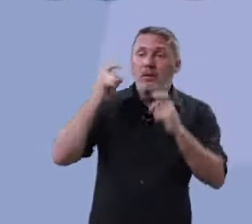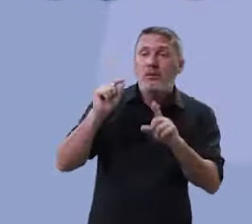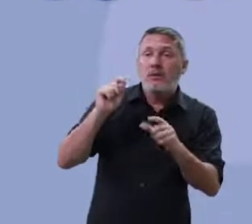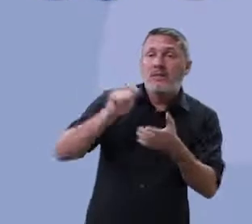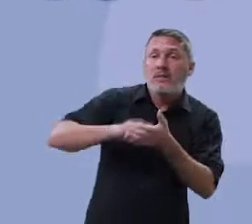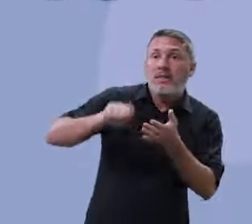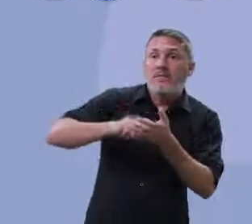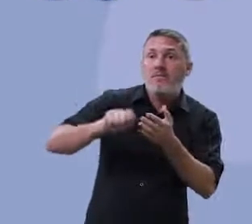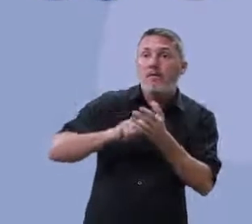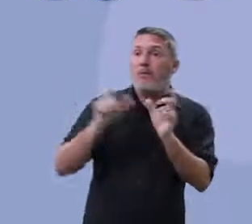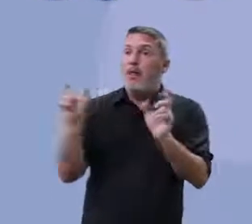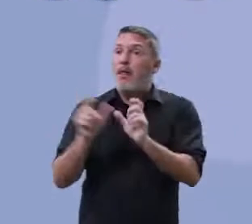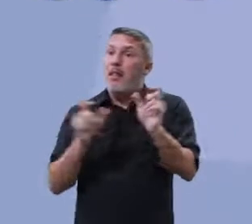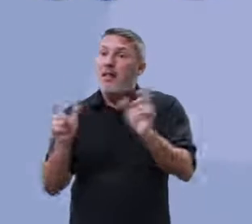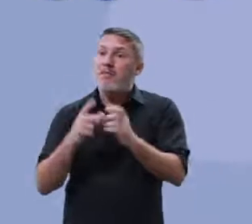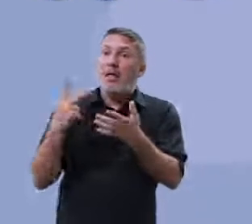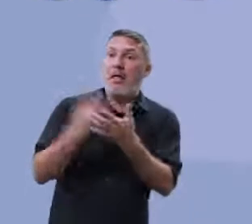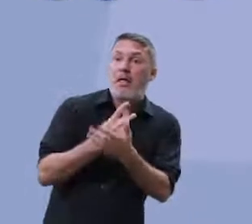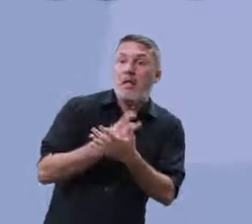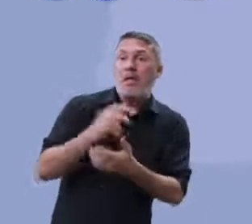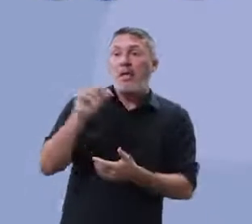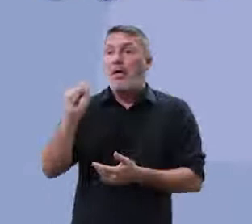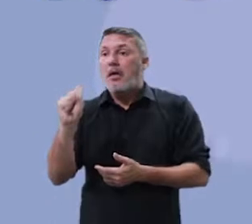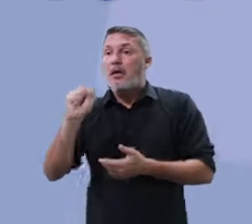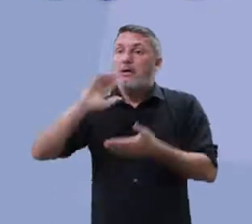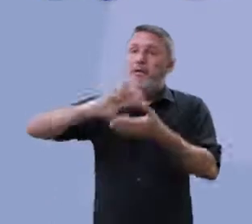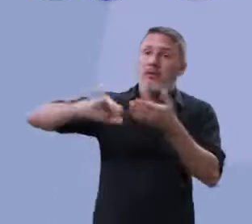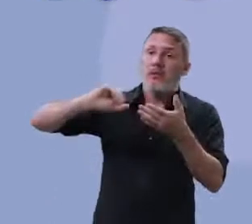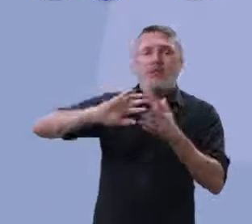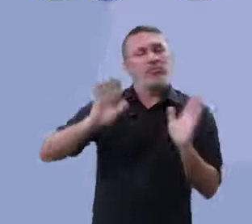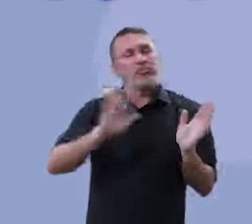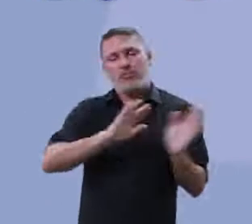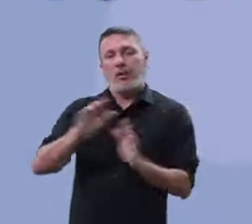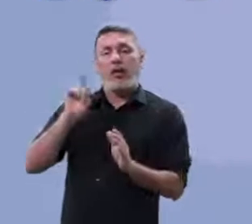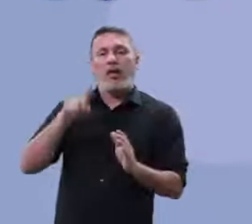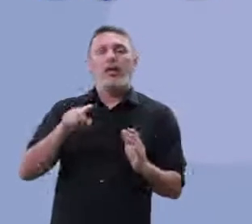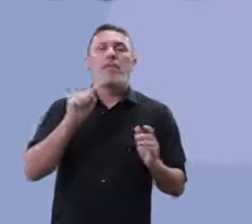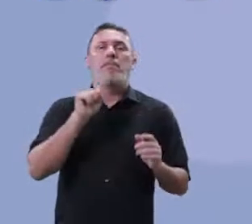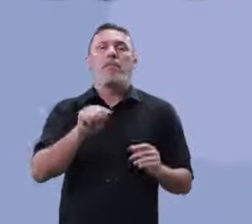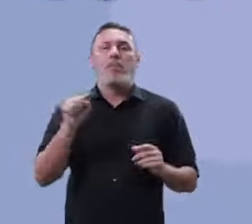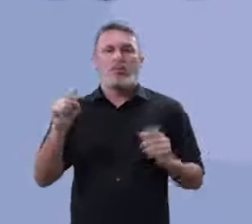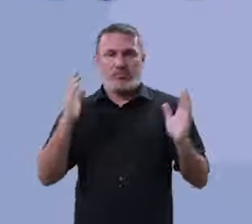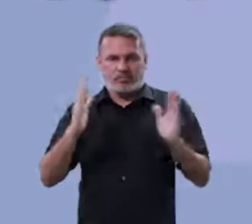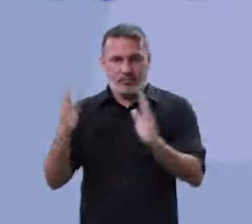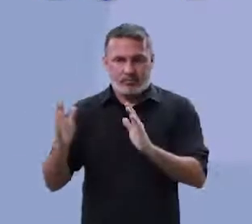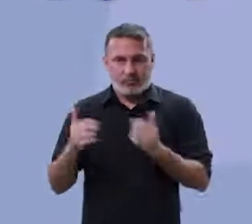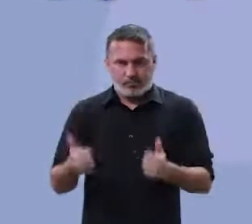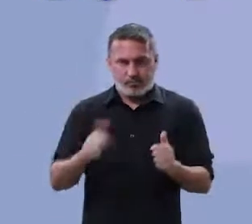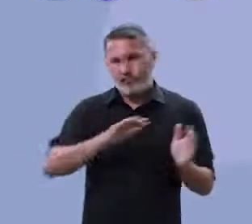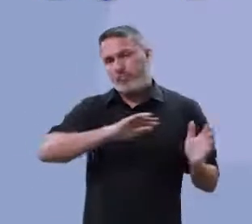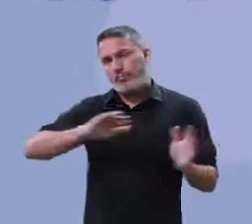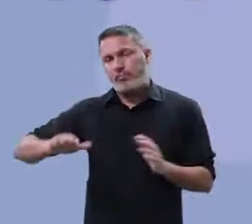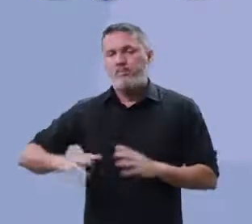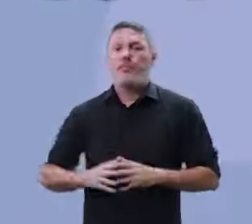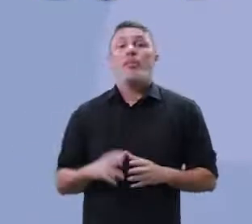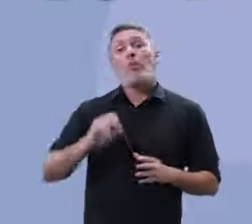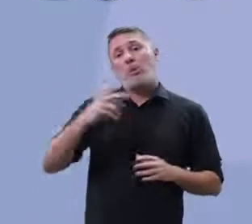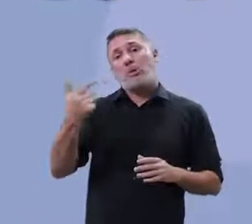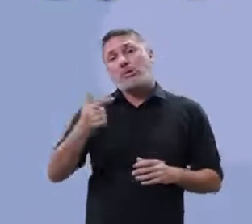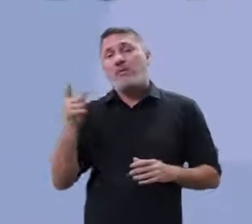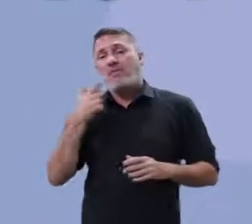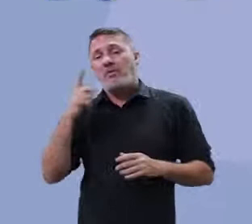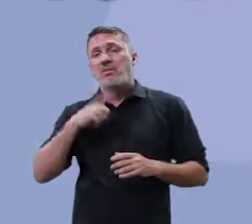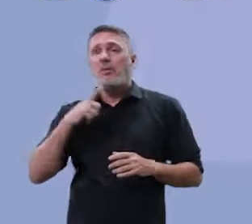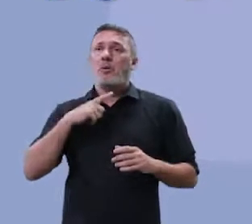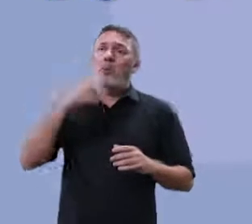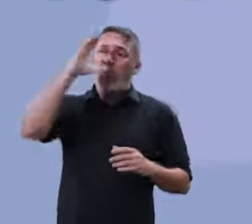ortografia, mas só na formação ali dos períodos das orações. Ou poderia esse novo modelo, esse outro aí. O comportamento de pessoas